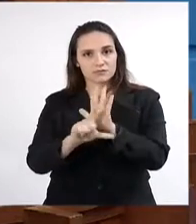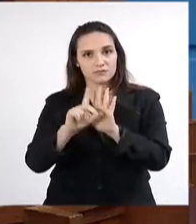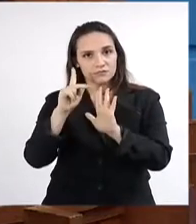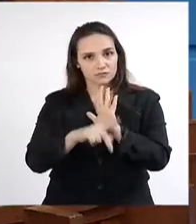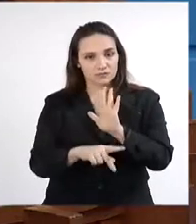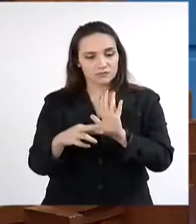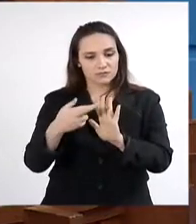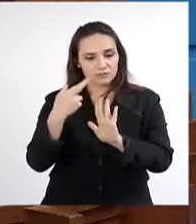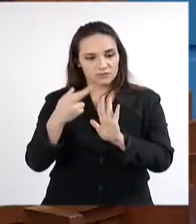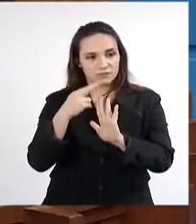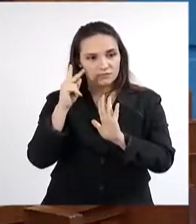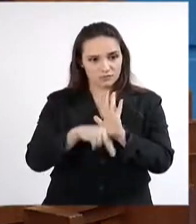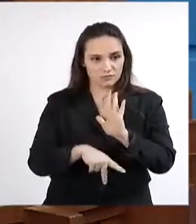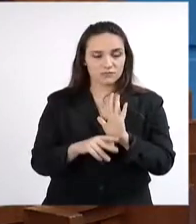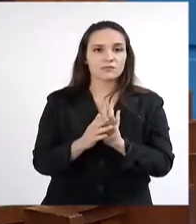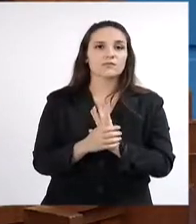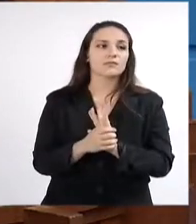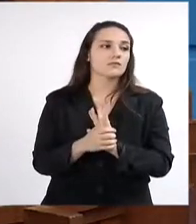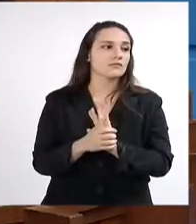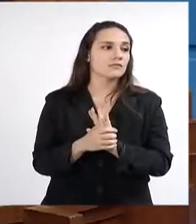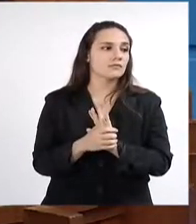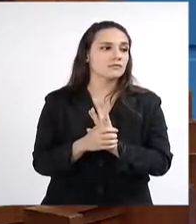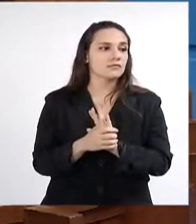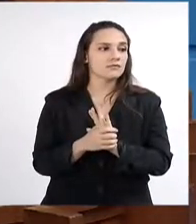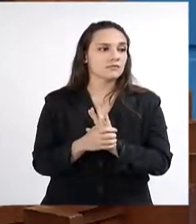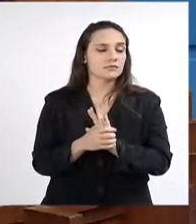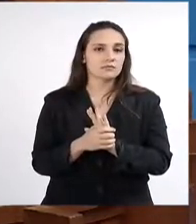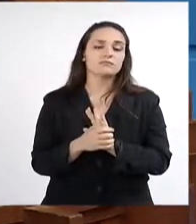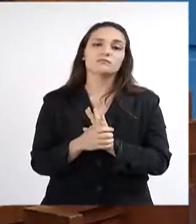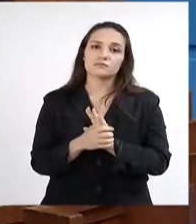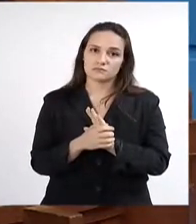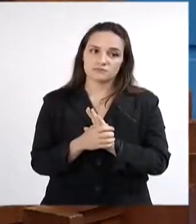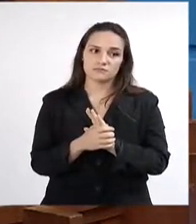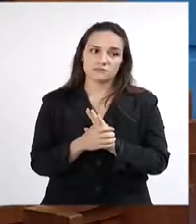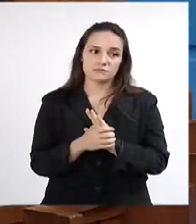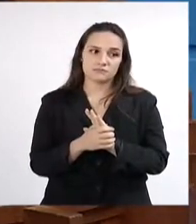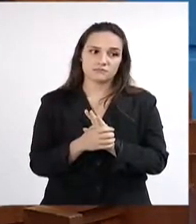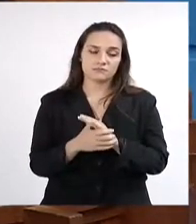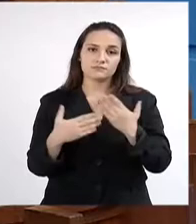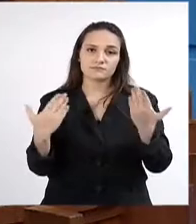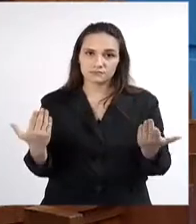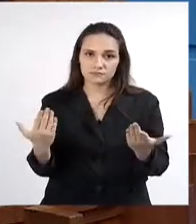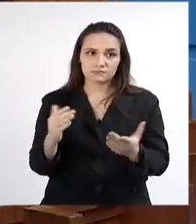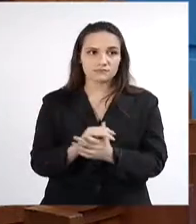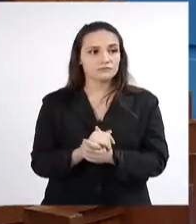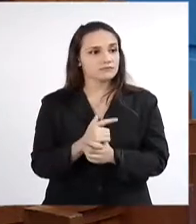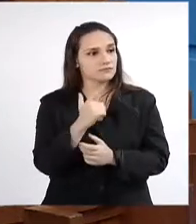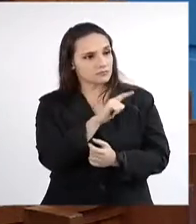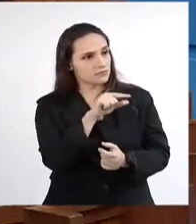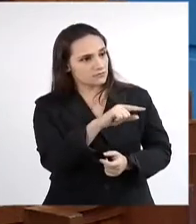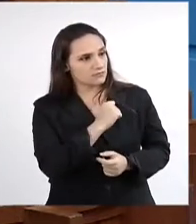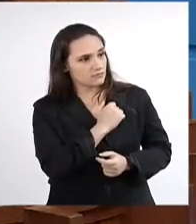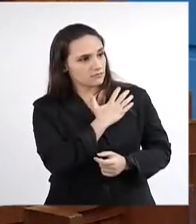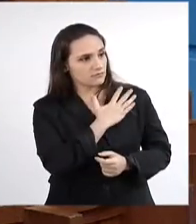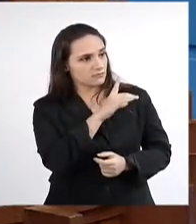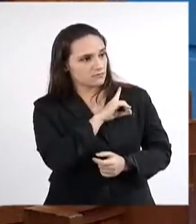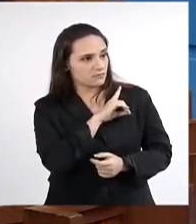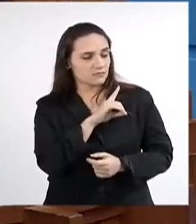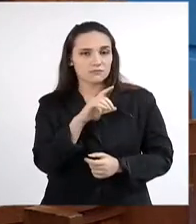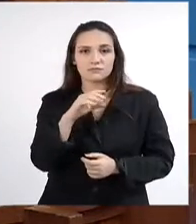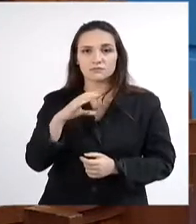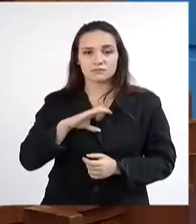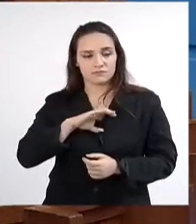de resolução para prestigiar, colega Coronel Davi, Capitão Contar,